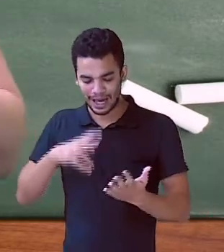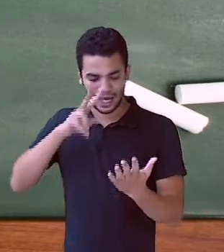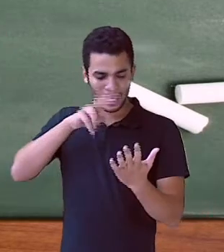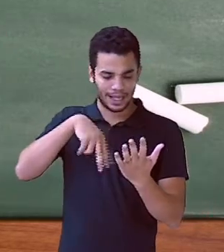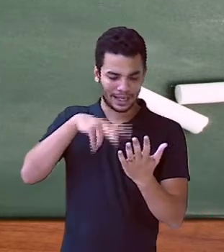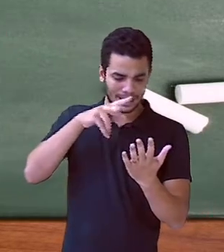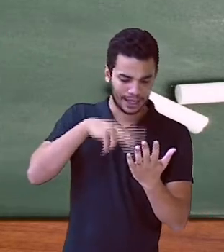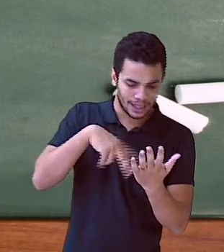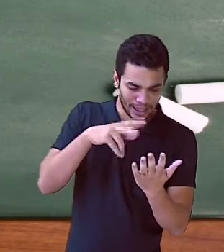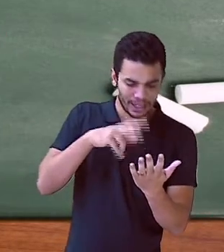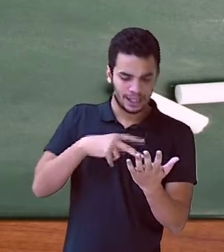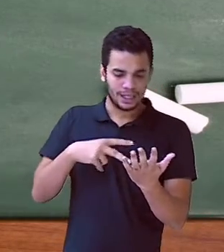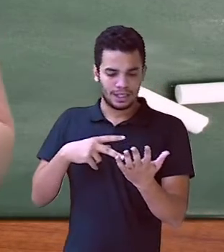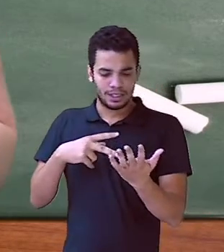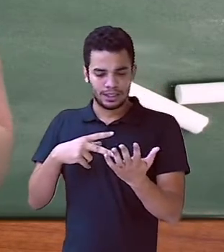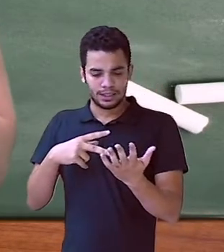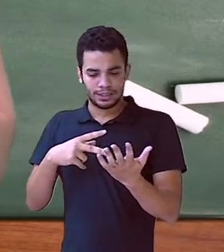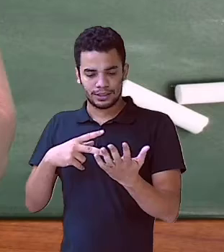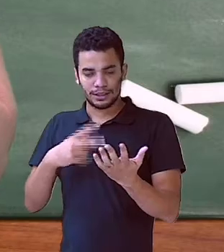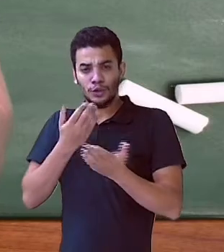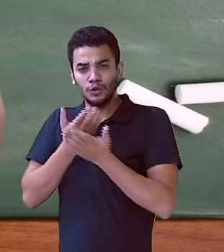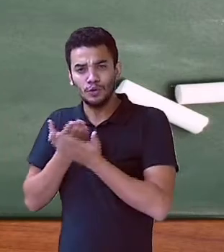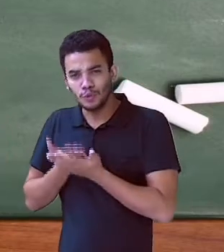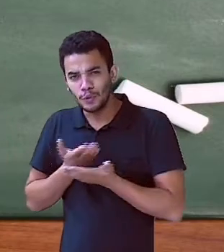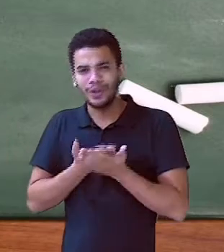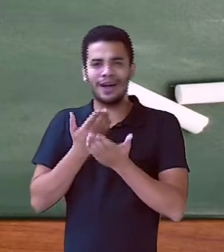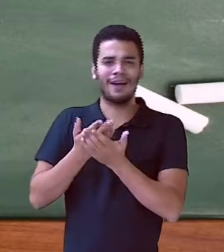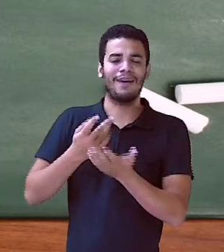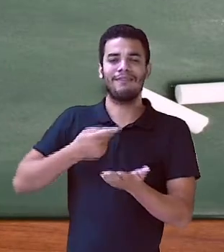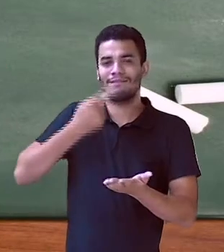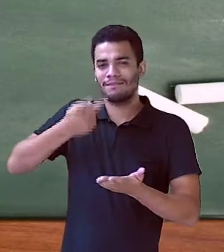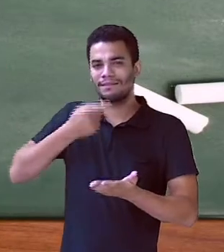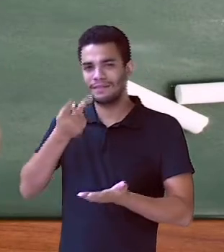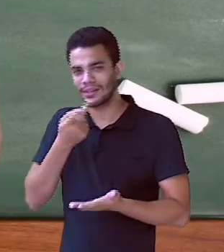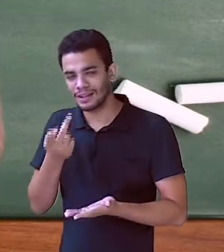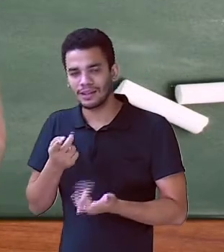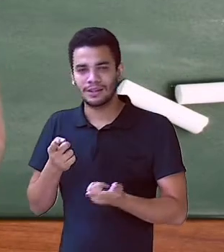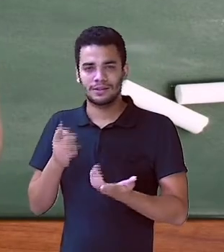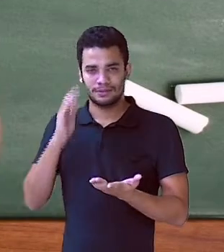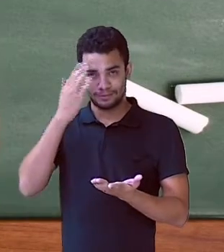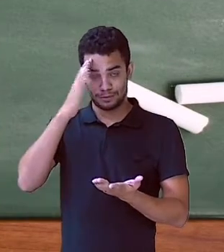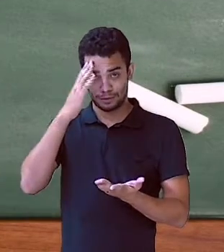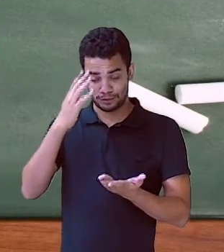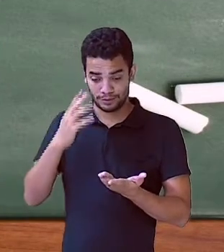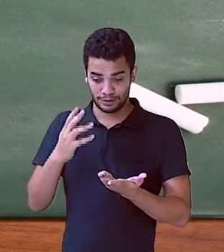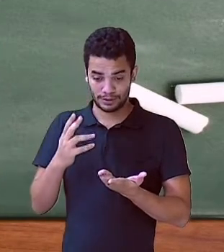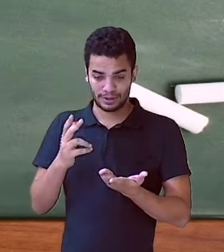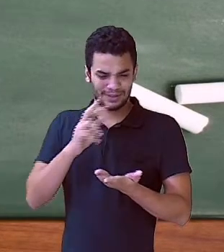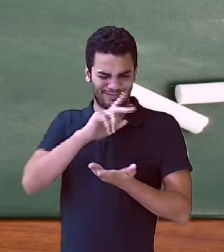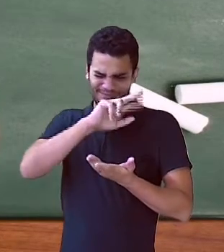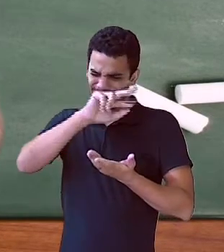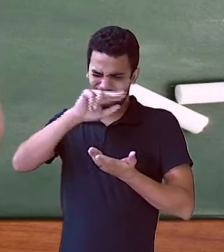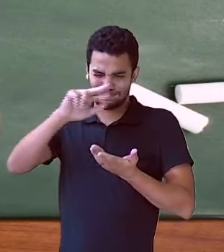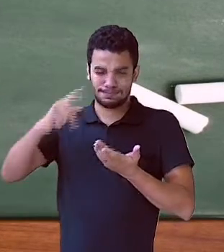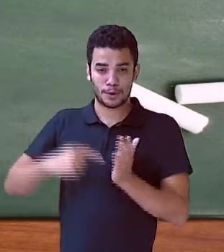ouvir, estudar, falar. Existem muitos verbos que indicam a ação. O você precisa entender é isso. Que quando eu